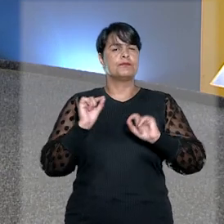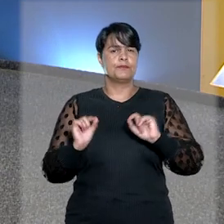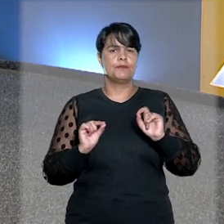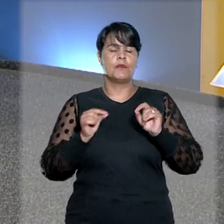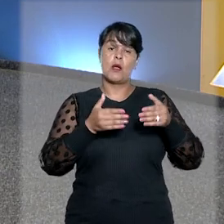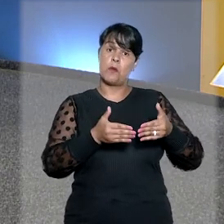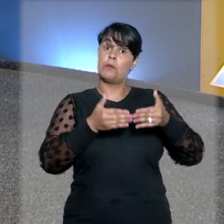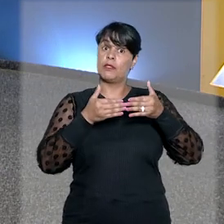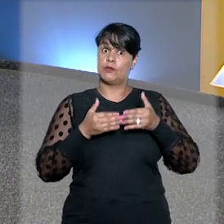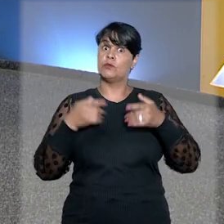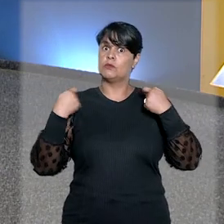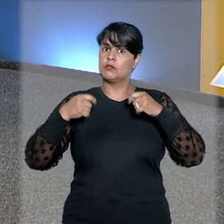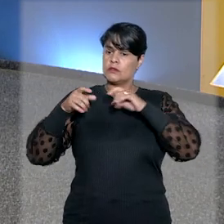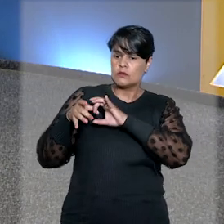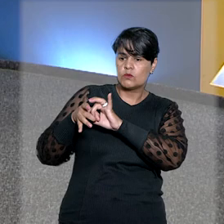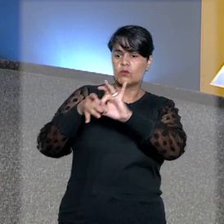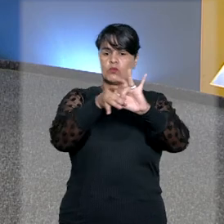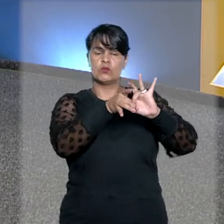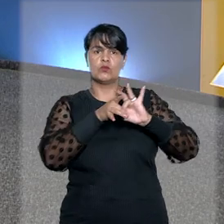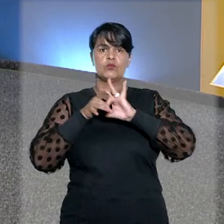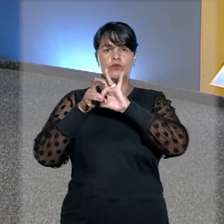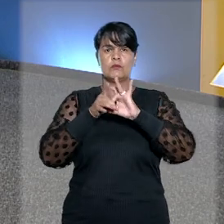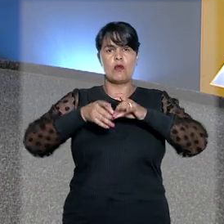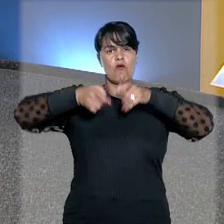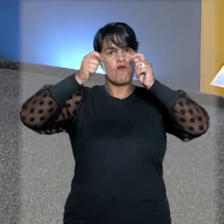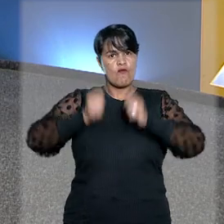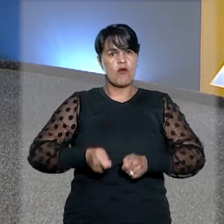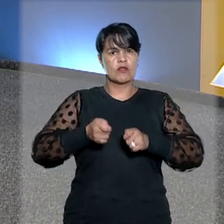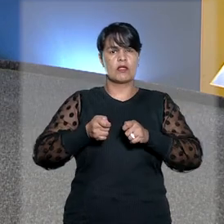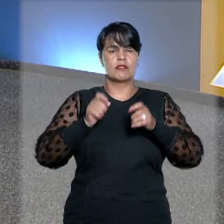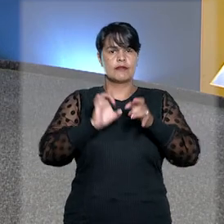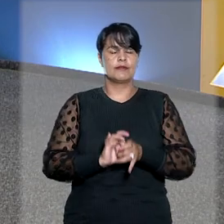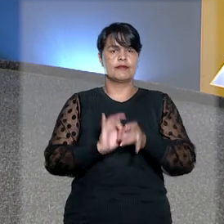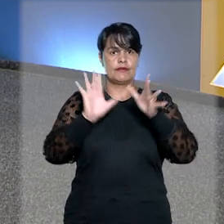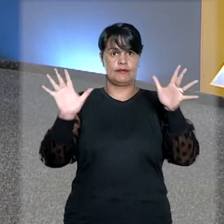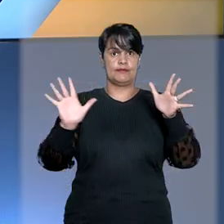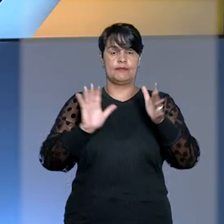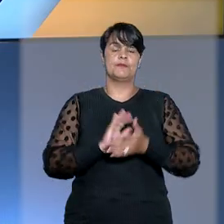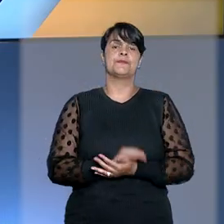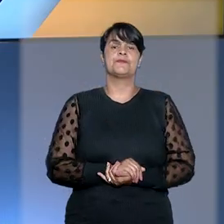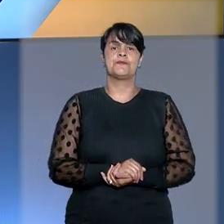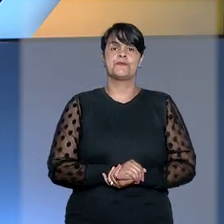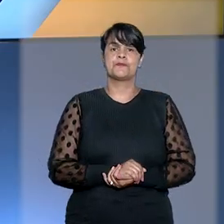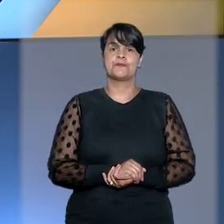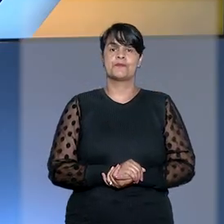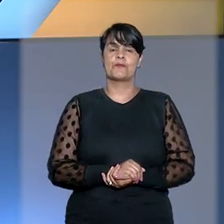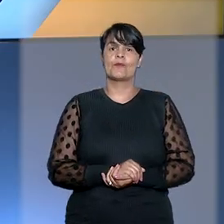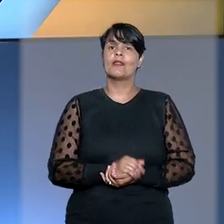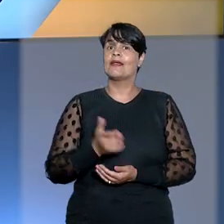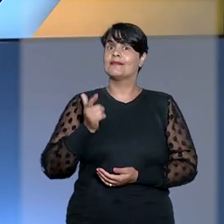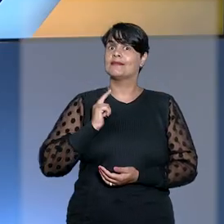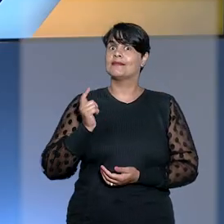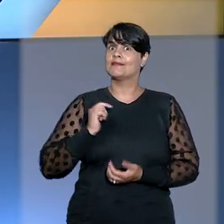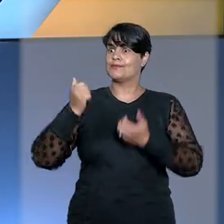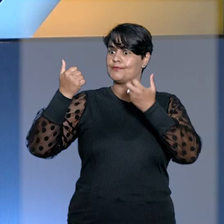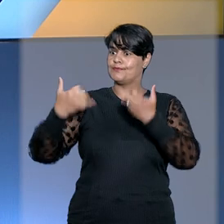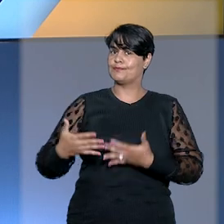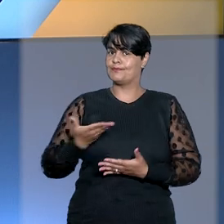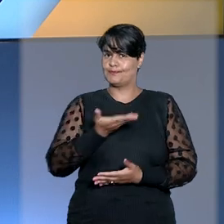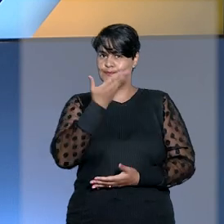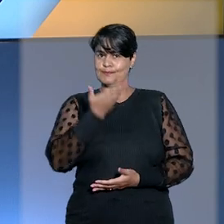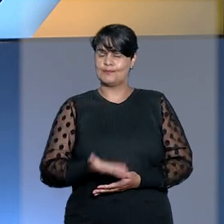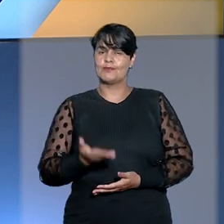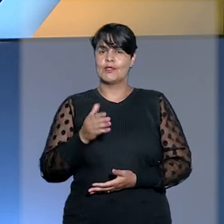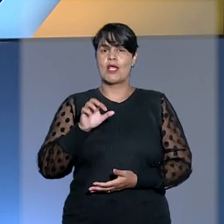discurso pedindo o senso de união para fortalecer a democracia. Quem acompanhou e tem mais informações